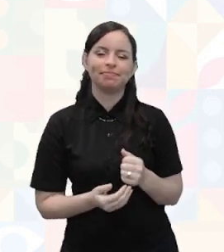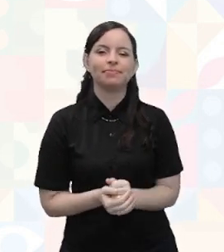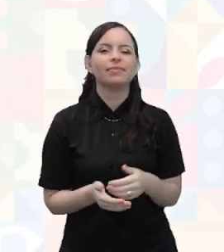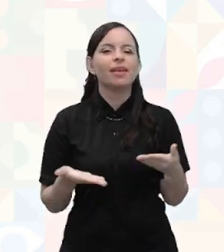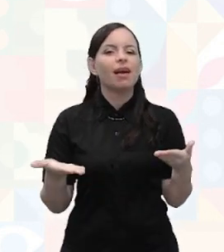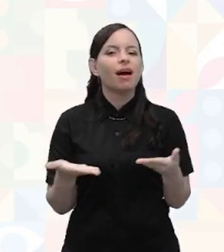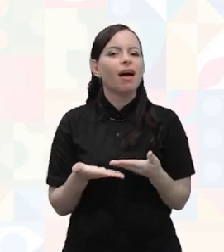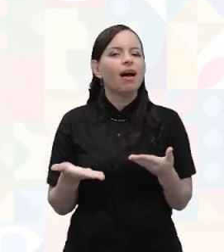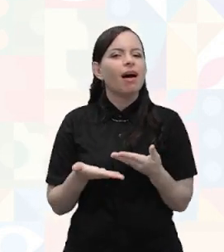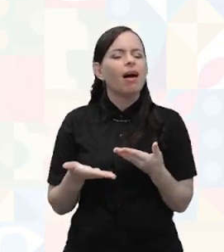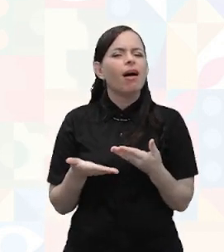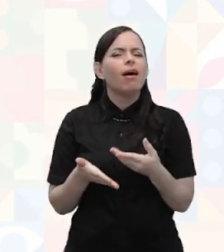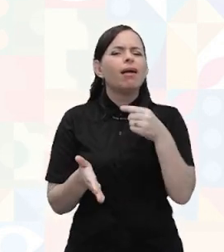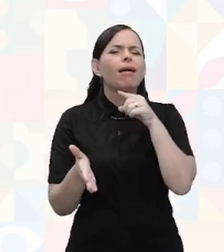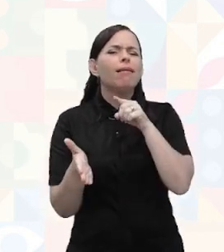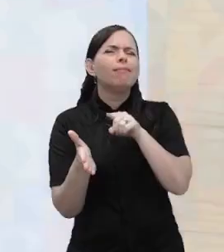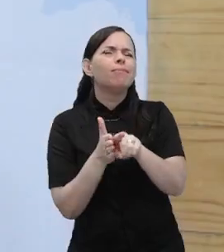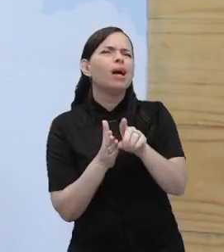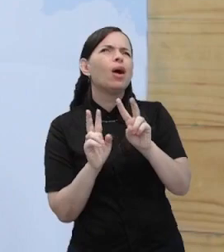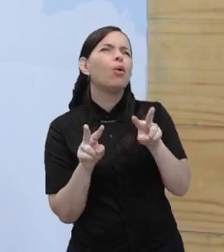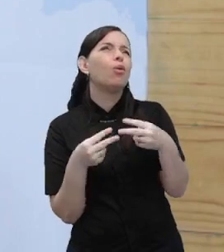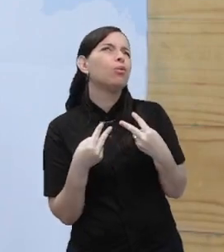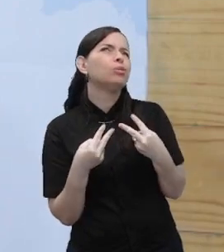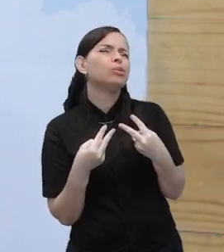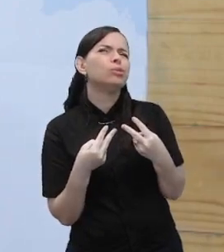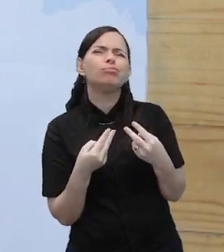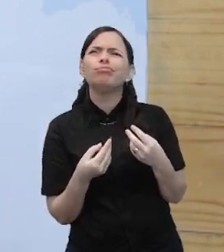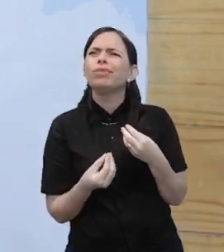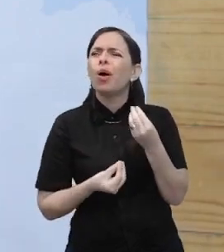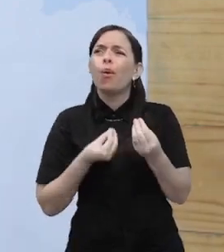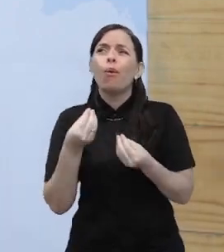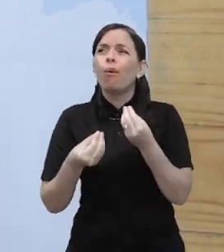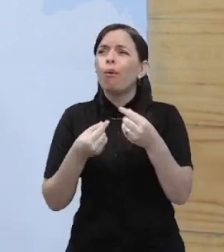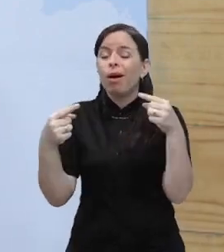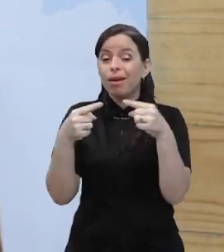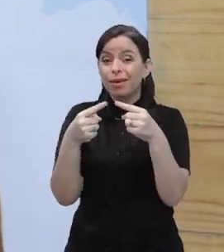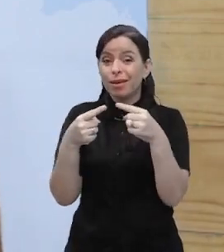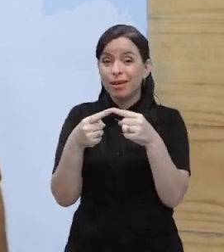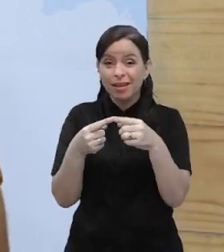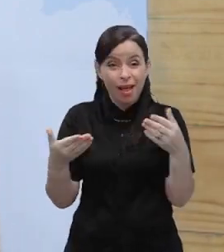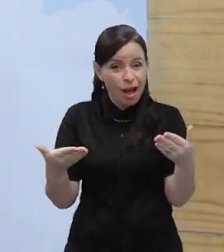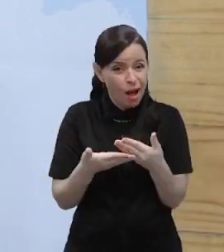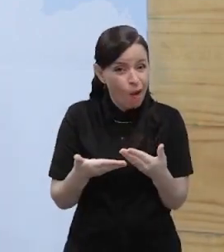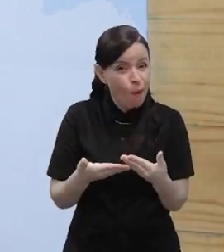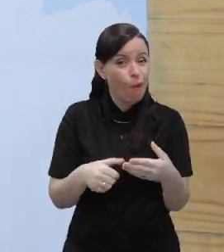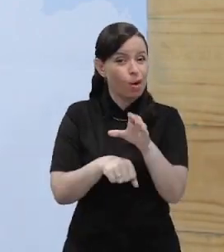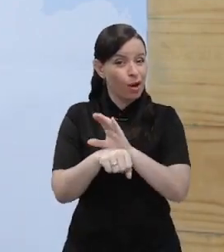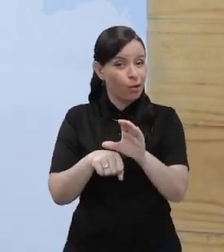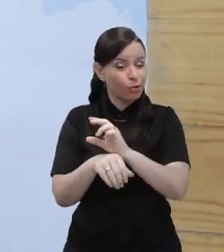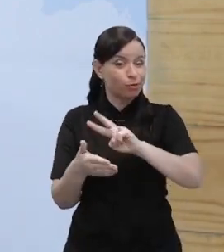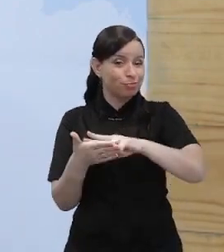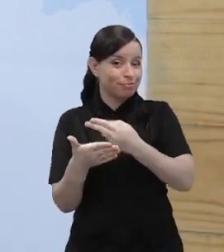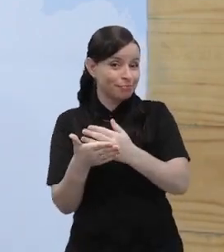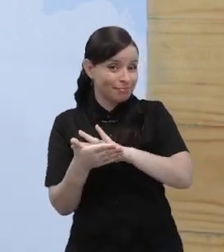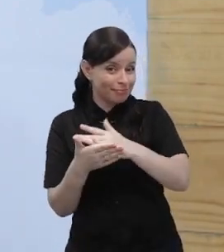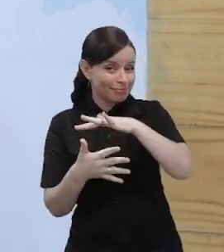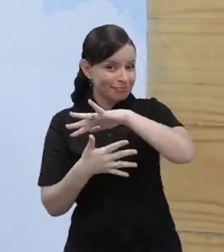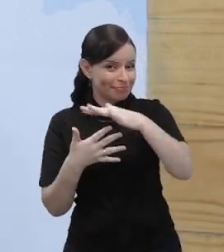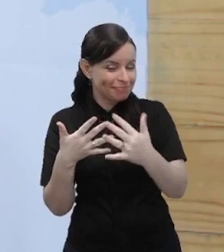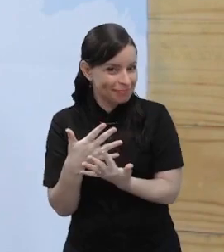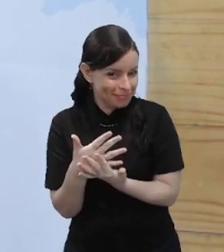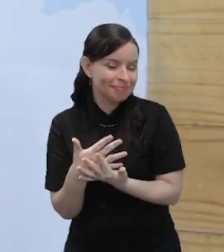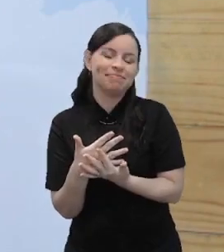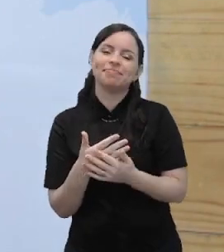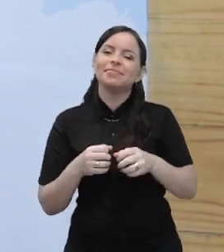a gente vai se perguntar, o é que tudo isso tem a ver com o nosso curso de tradução e interpretação em línguas? Aí é que entra o X da